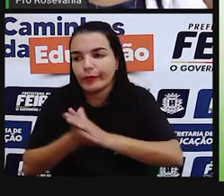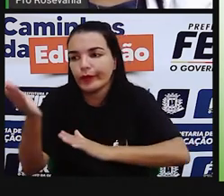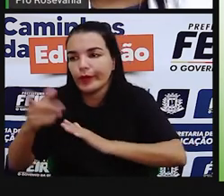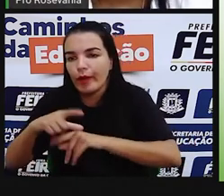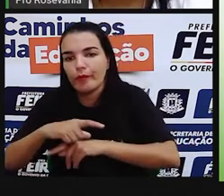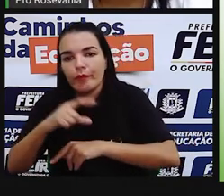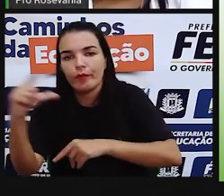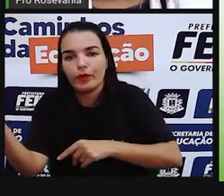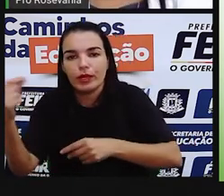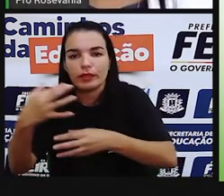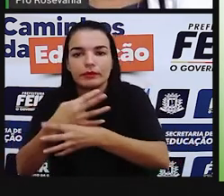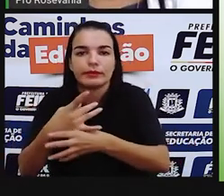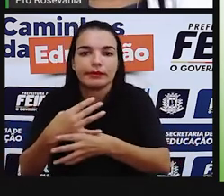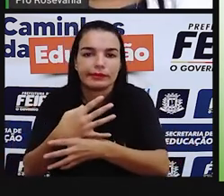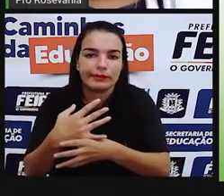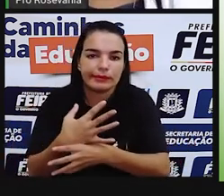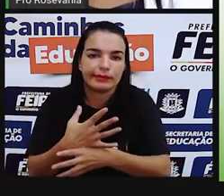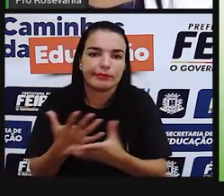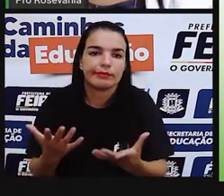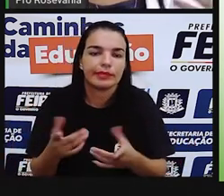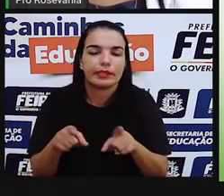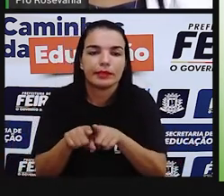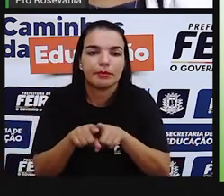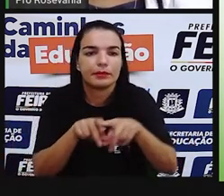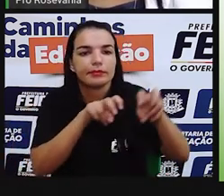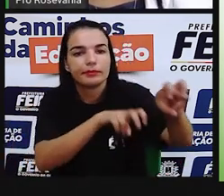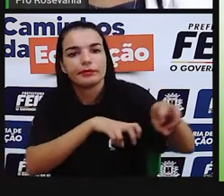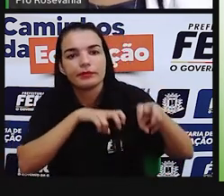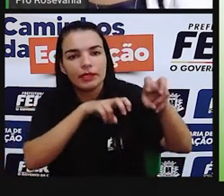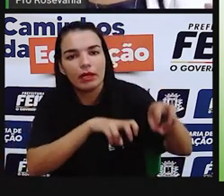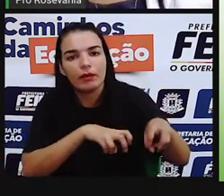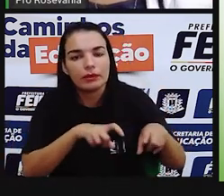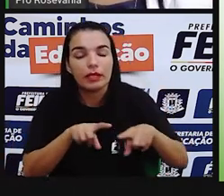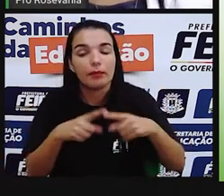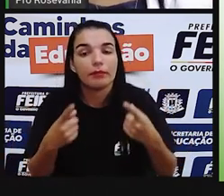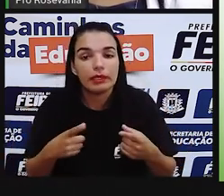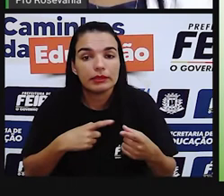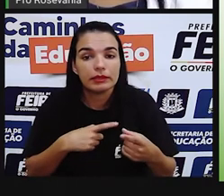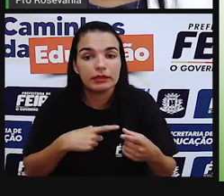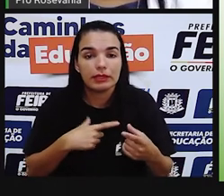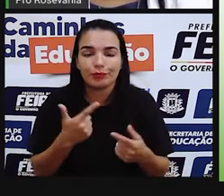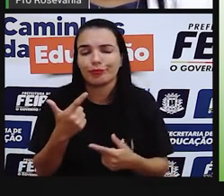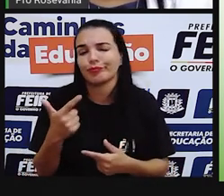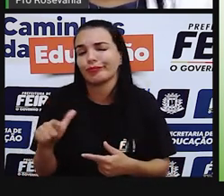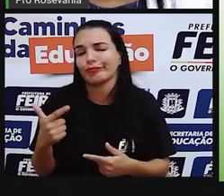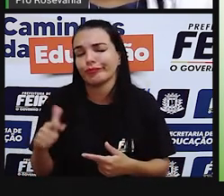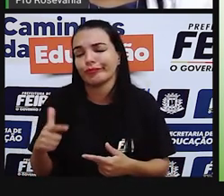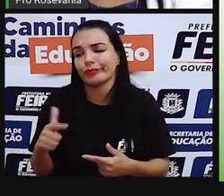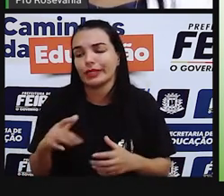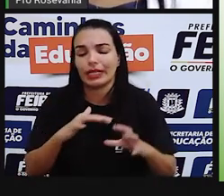vivendo, principalmente, na Amazônia rural. Mas, ainda assim, não tem mais aquela característica de tribo, aquela